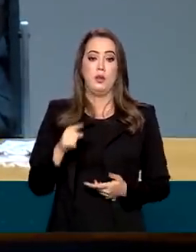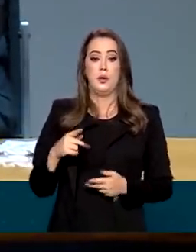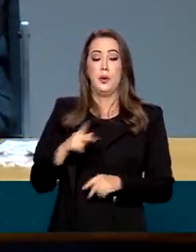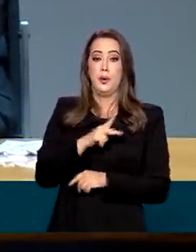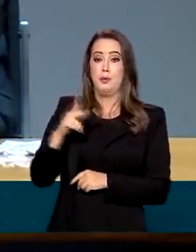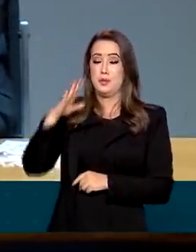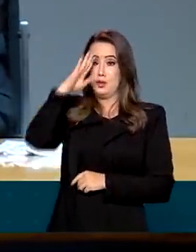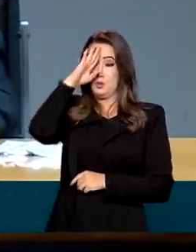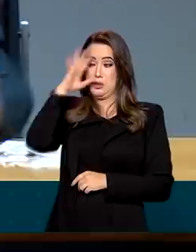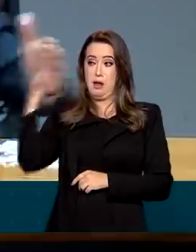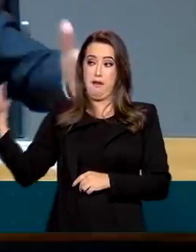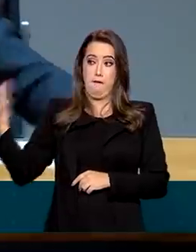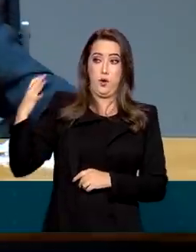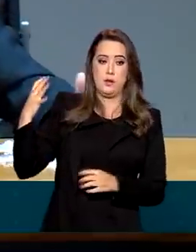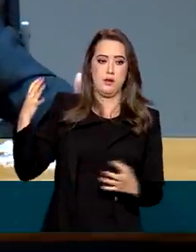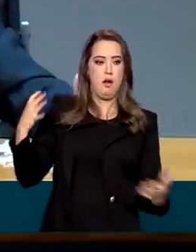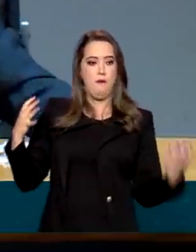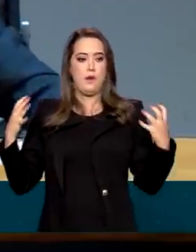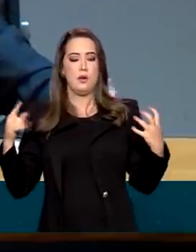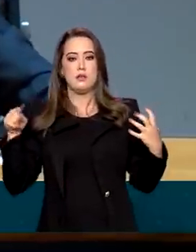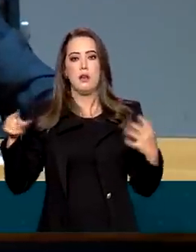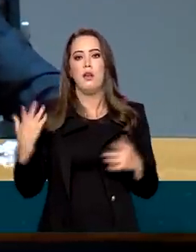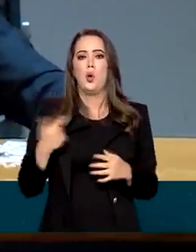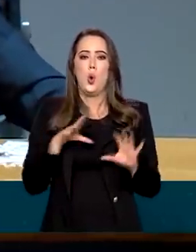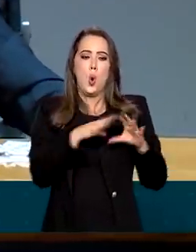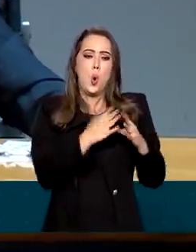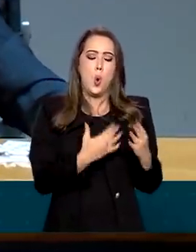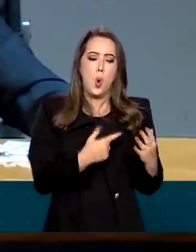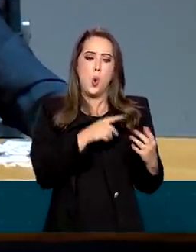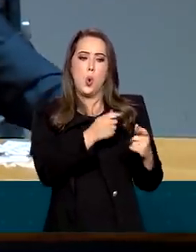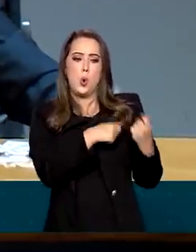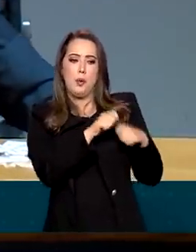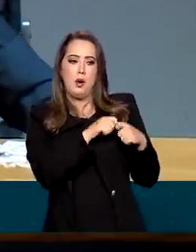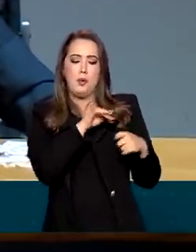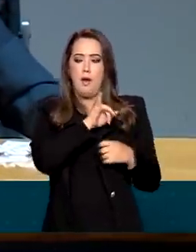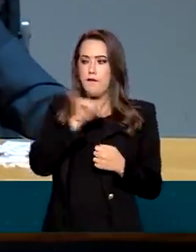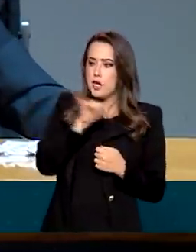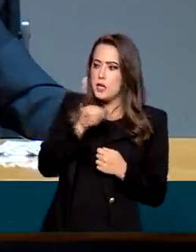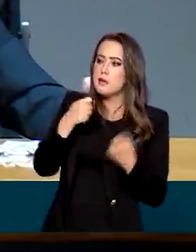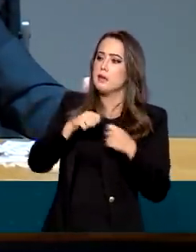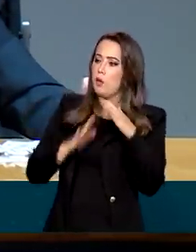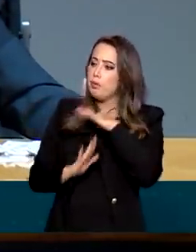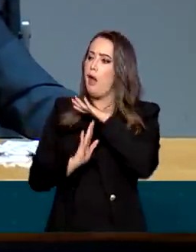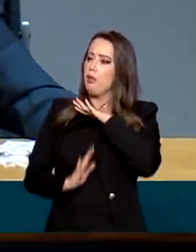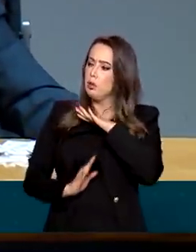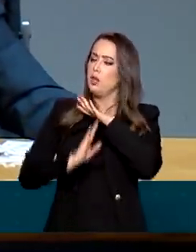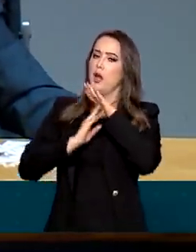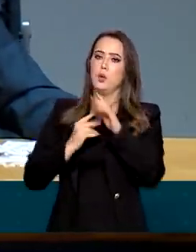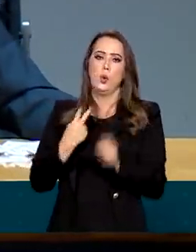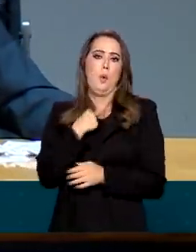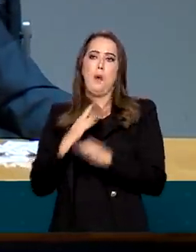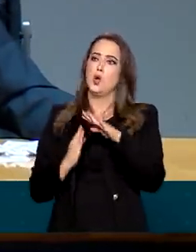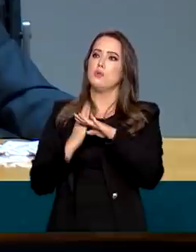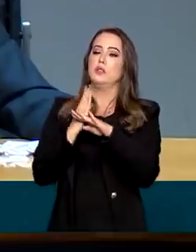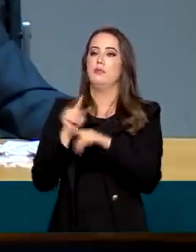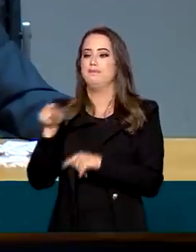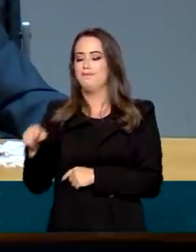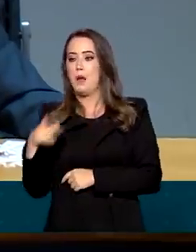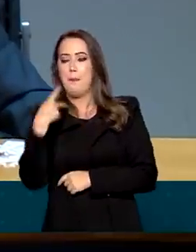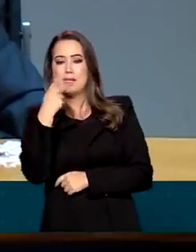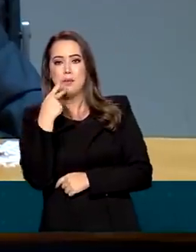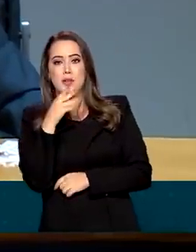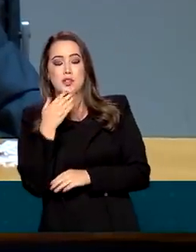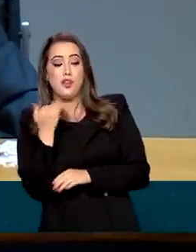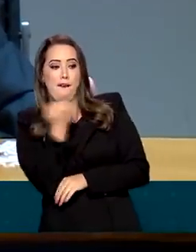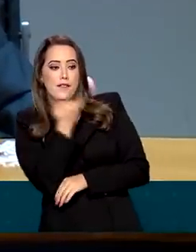pressionado dos dois lados. A equipe econômica fala tem que ser no teto, tem que ser o teto, tem que ser o teto, não pode furar o teto. E a política diz o seguinte, tem que atender os